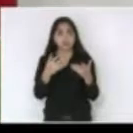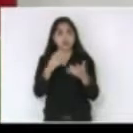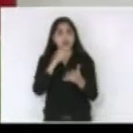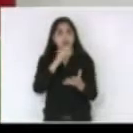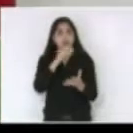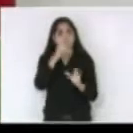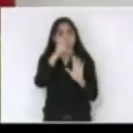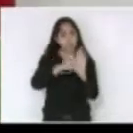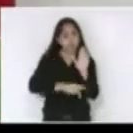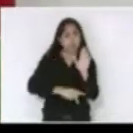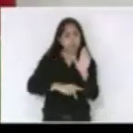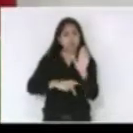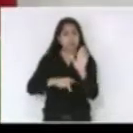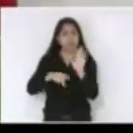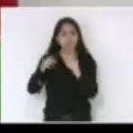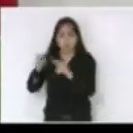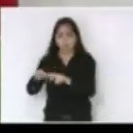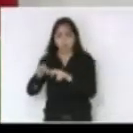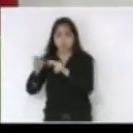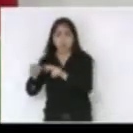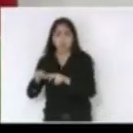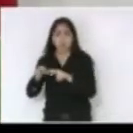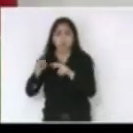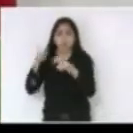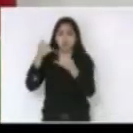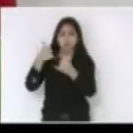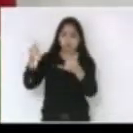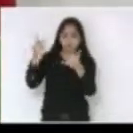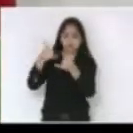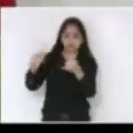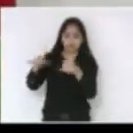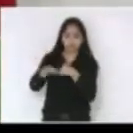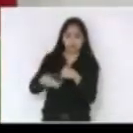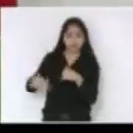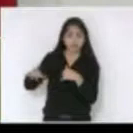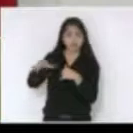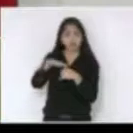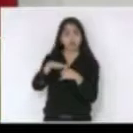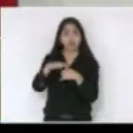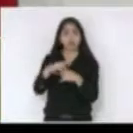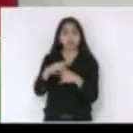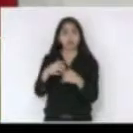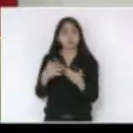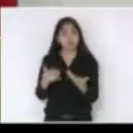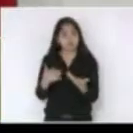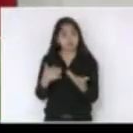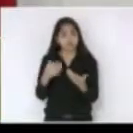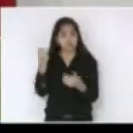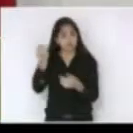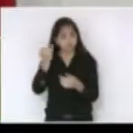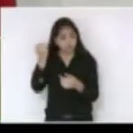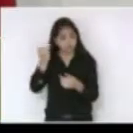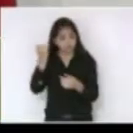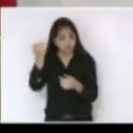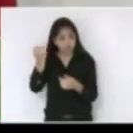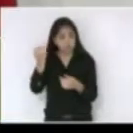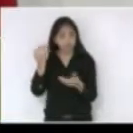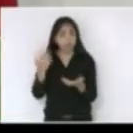de eletrificação rural é perfeitamente pertinente louvo essa atitude